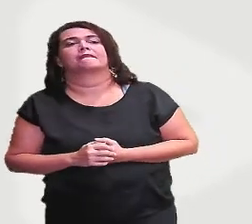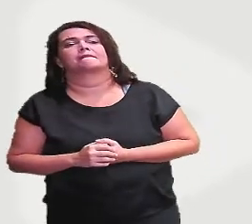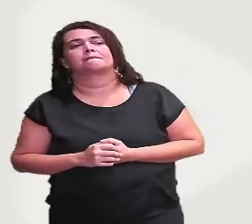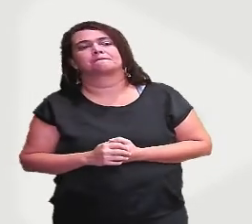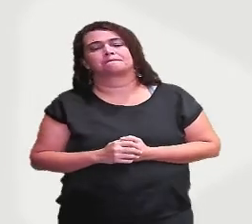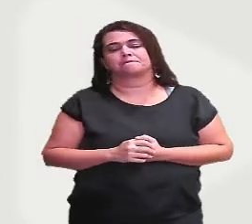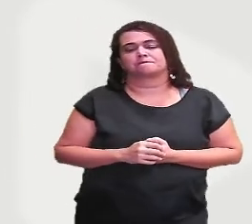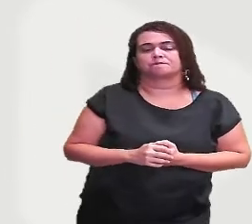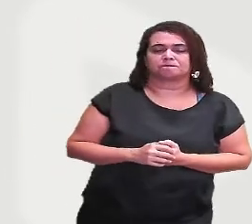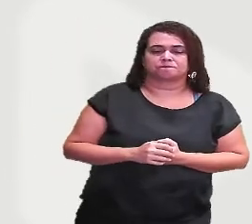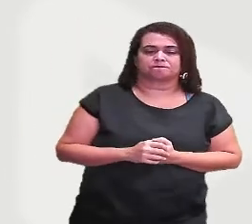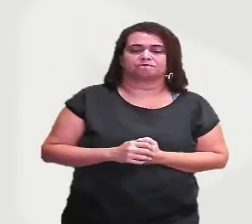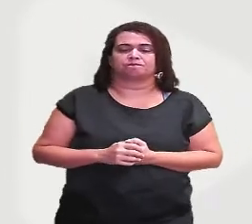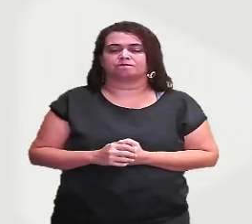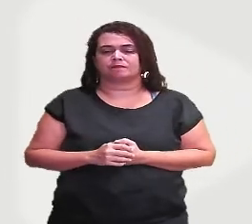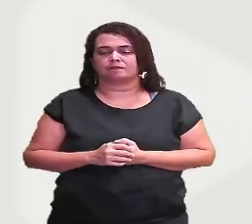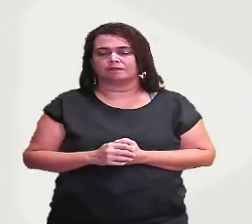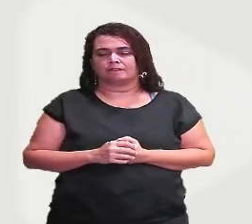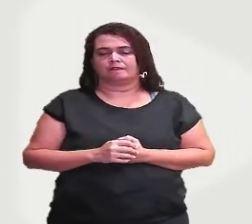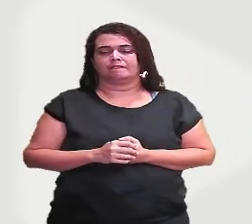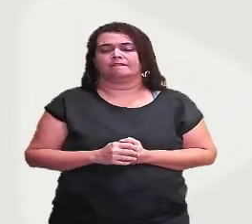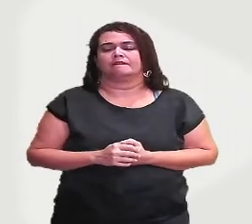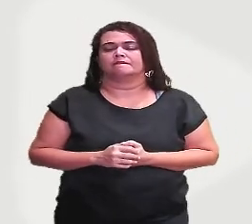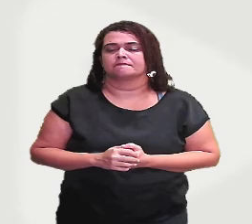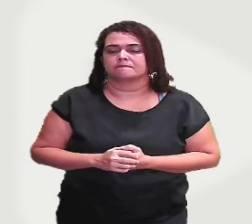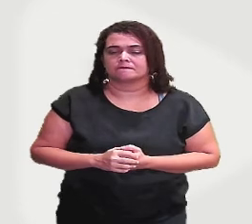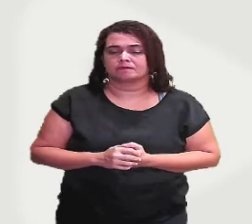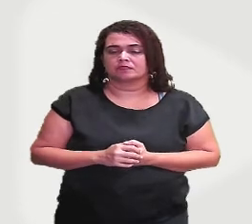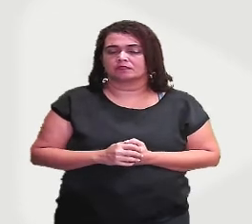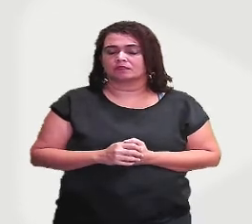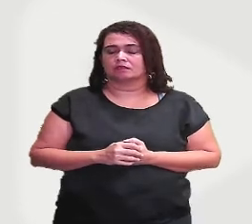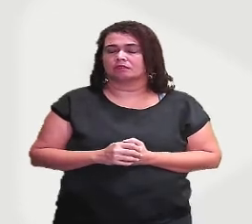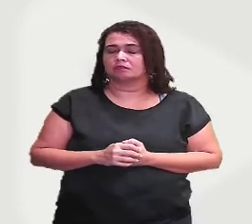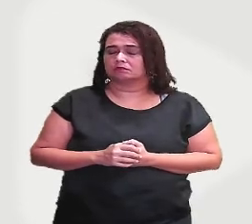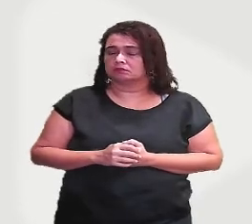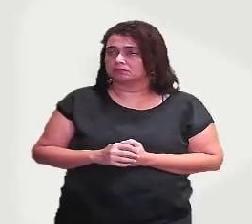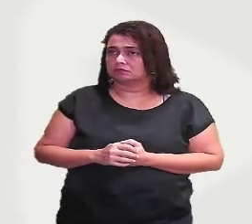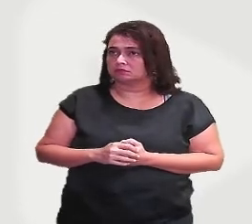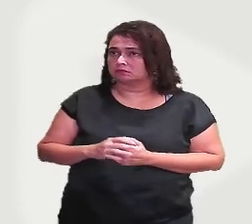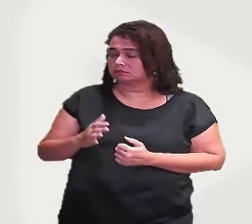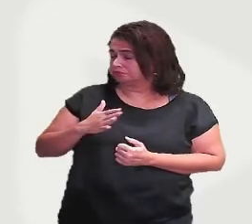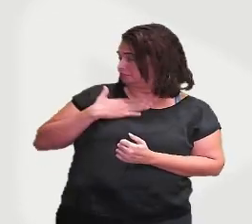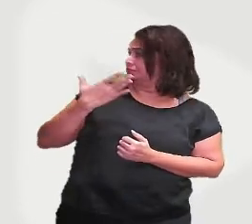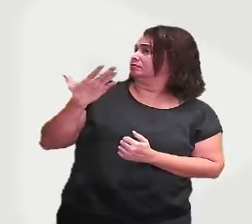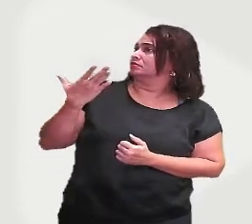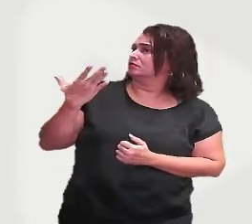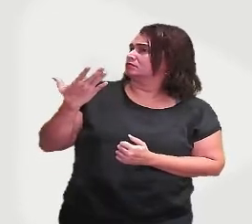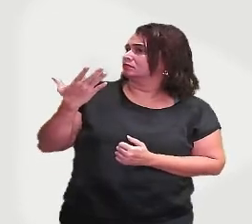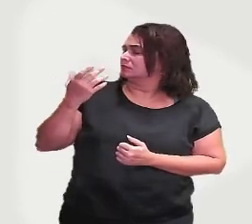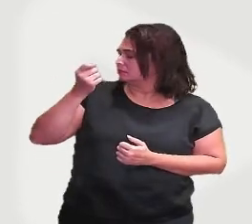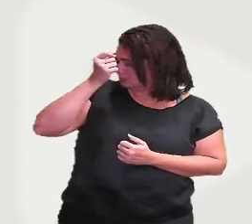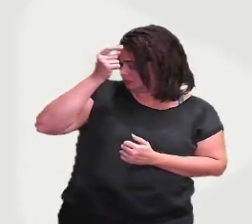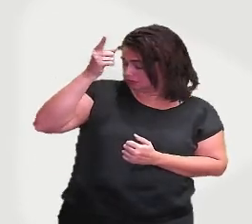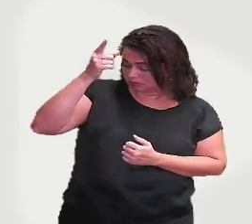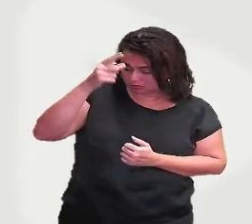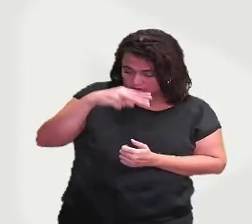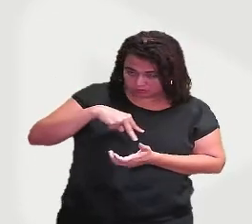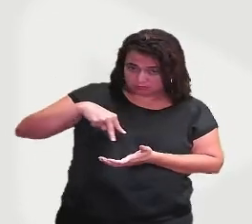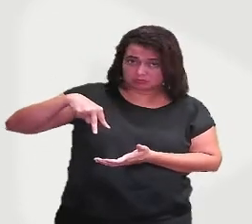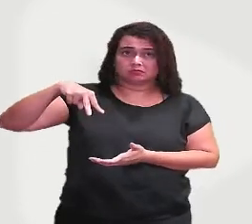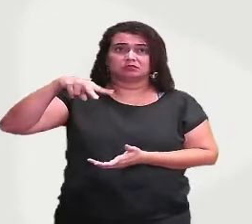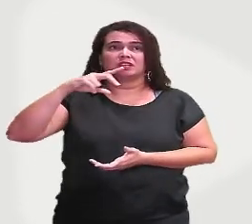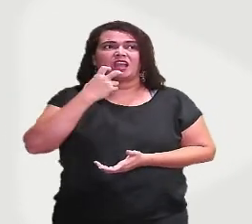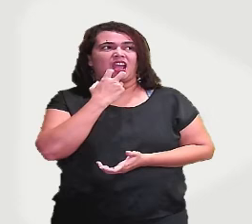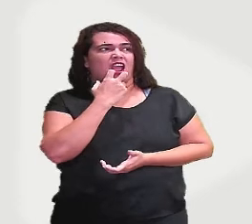Mas, tomada de uma ideia súbita, ergueu-se e gritou, apontando vagamente para o lado da